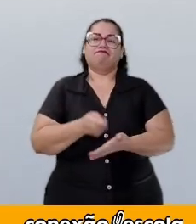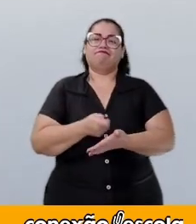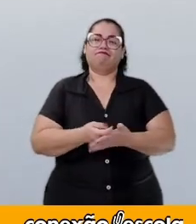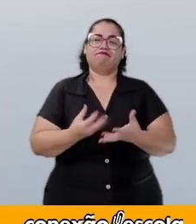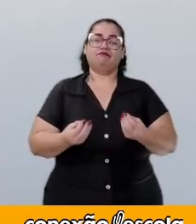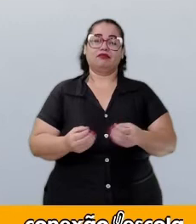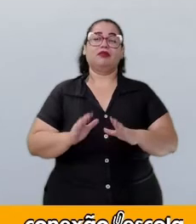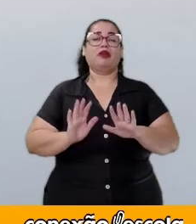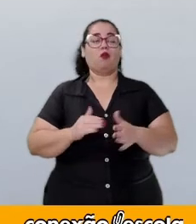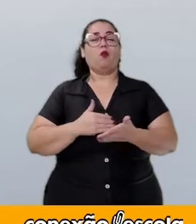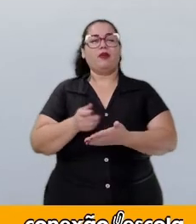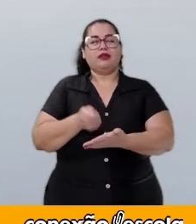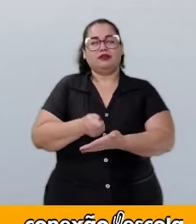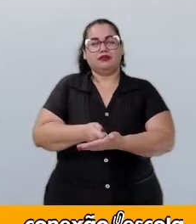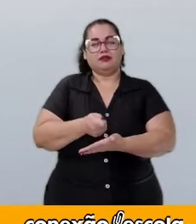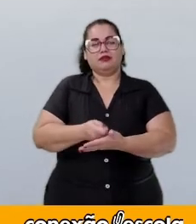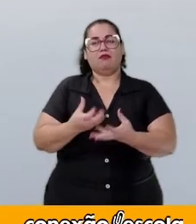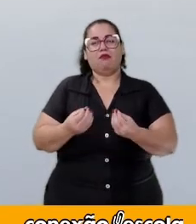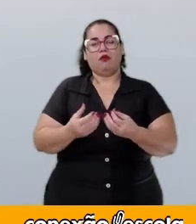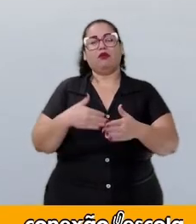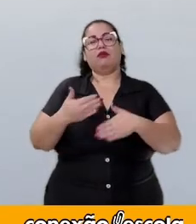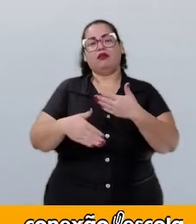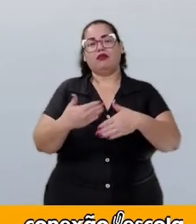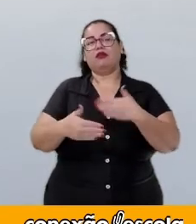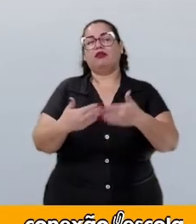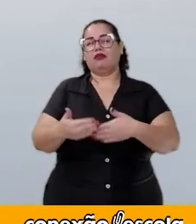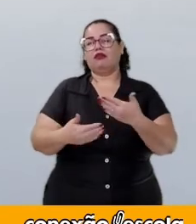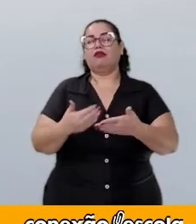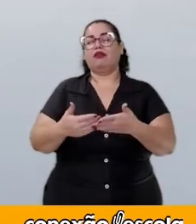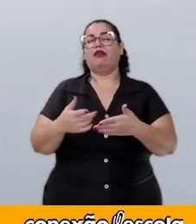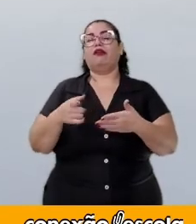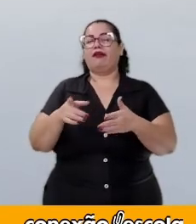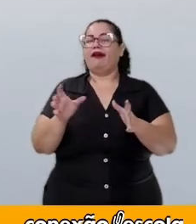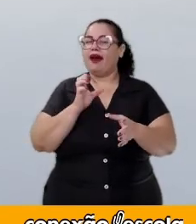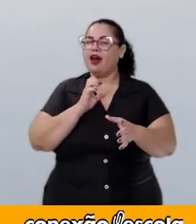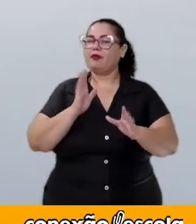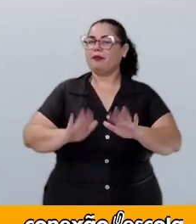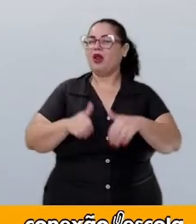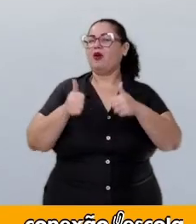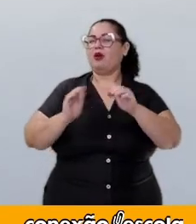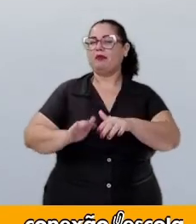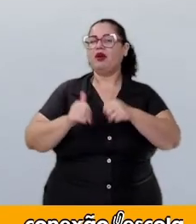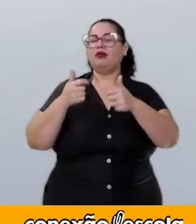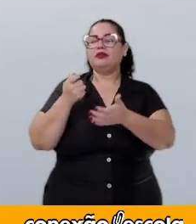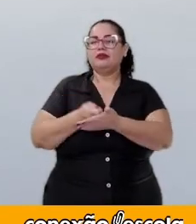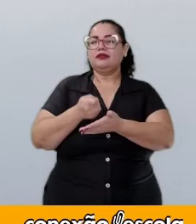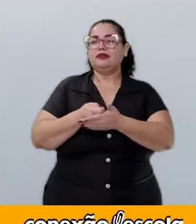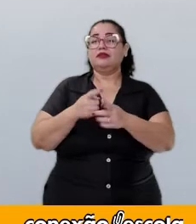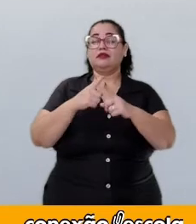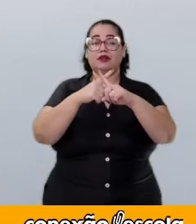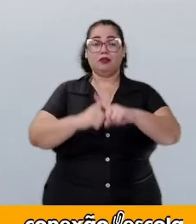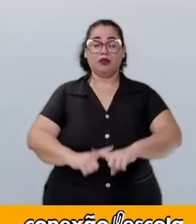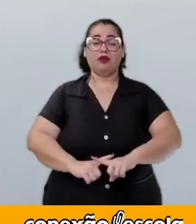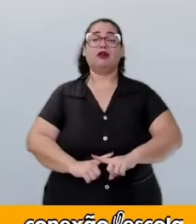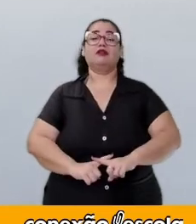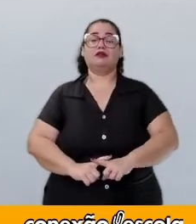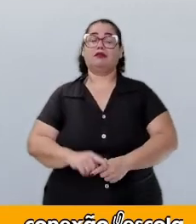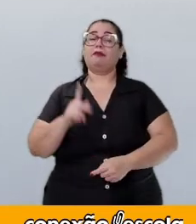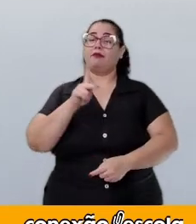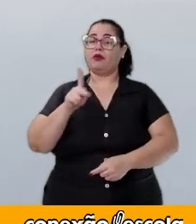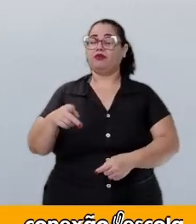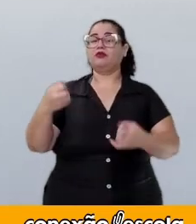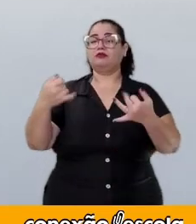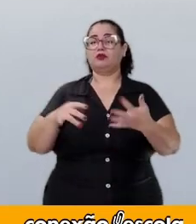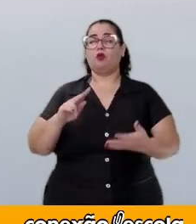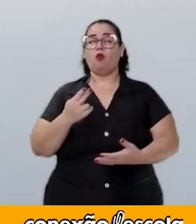pois é a partir delas que surgem as cobranças por desempenho em treinos e competições, diz o professor